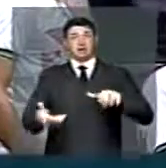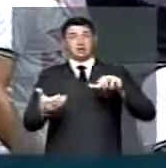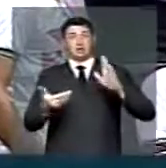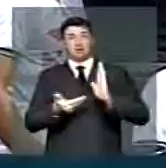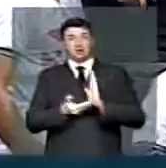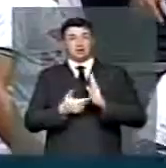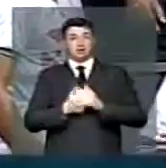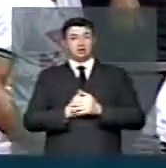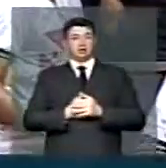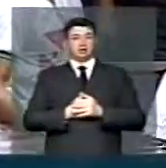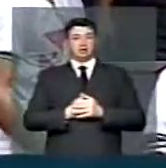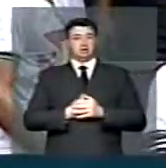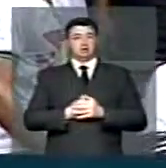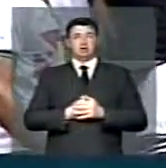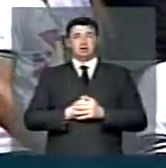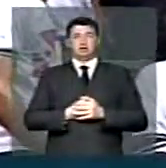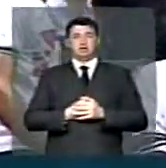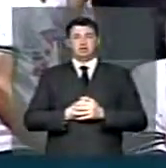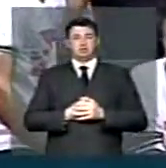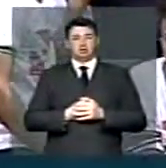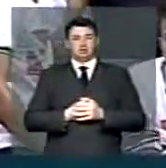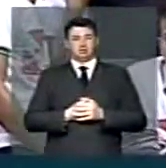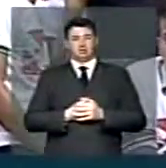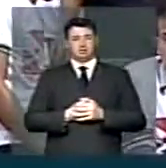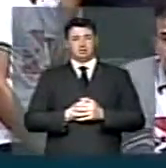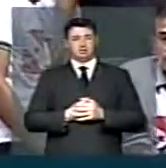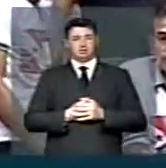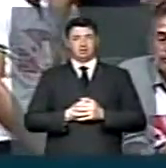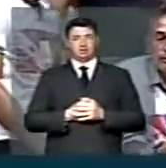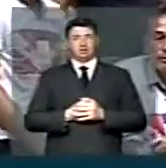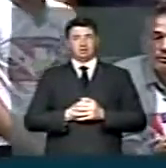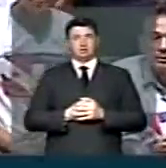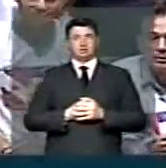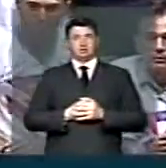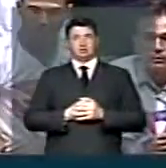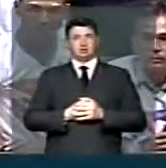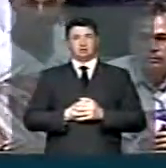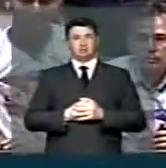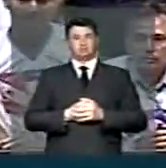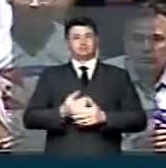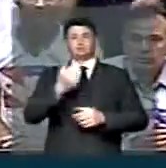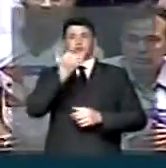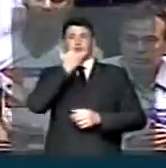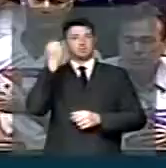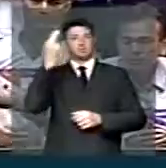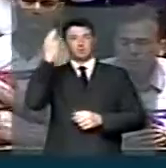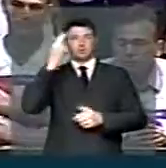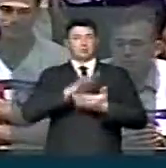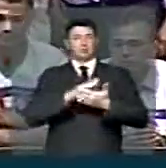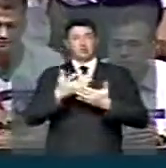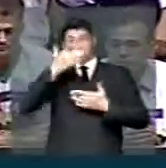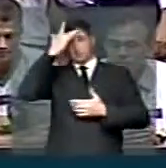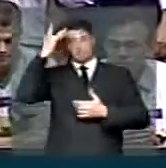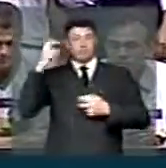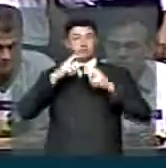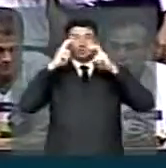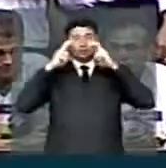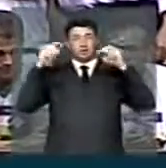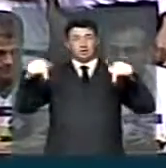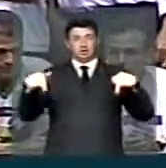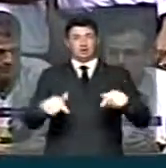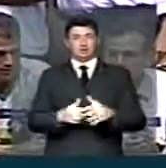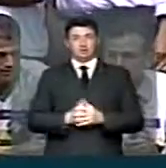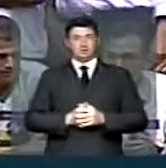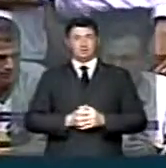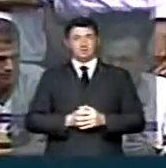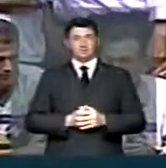através do senador, faz a regulamentação há 12 anos